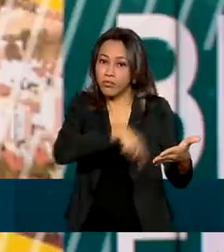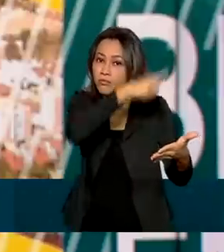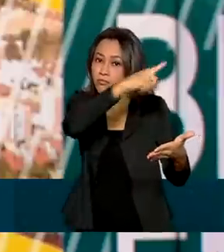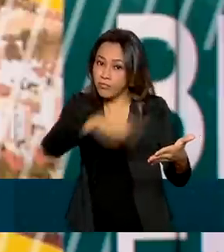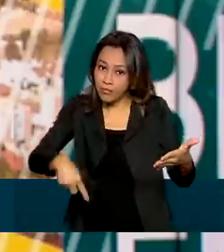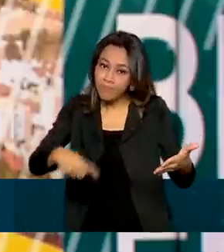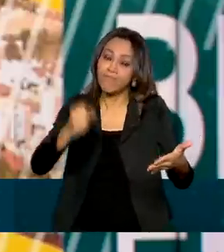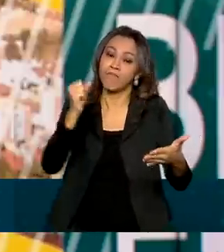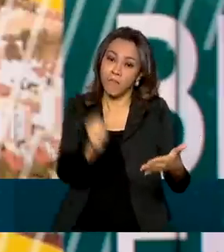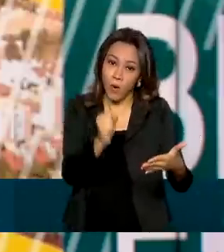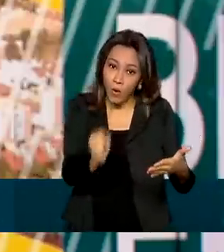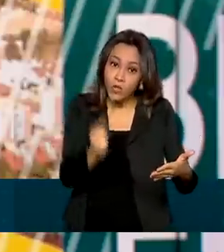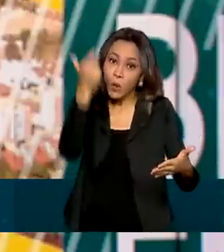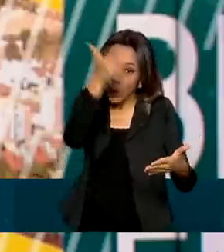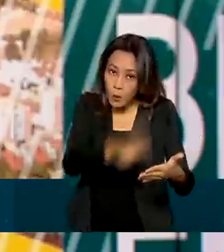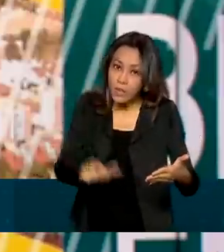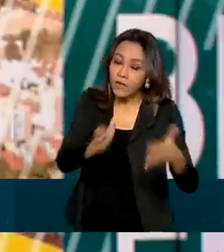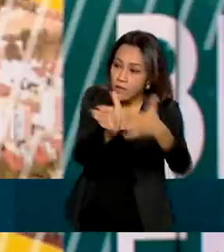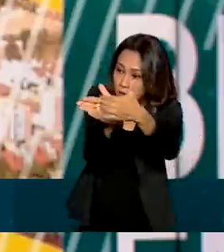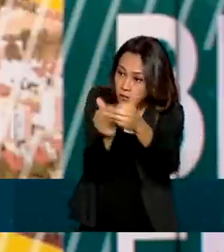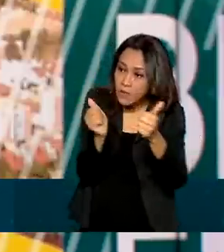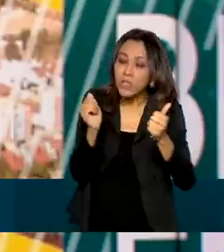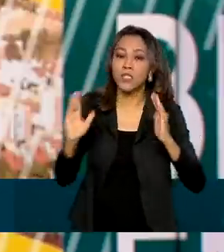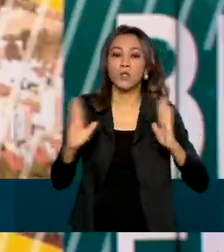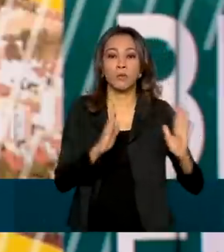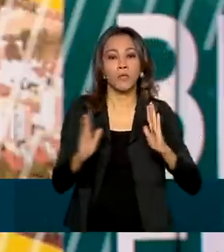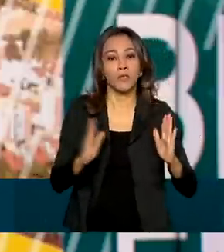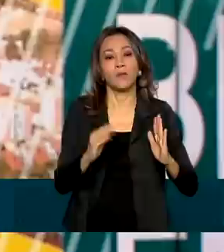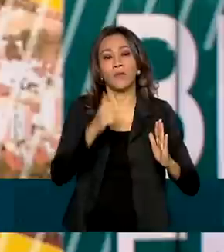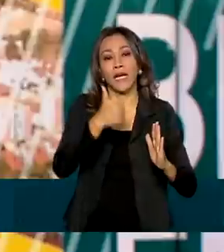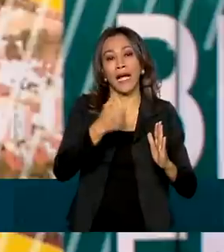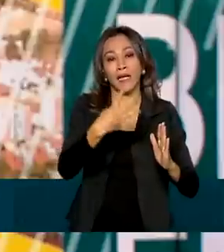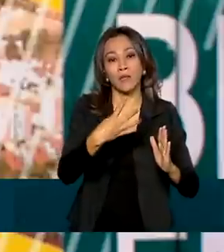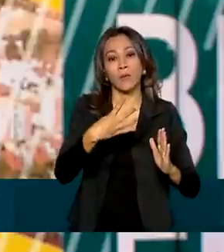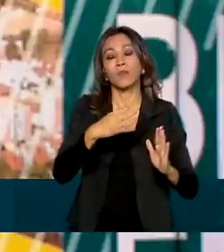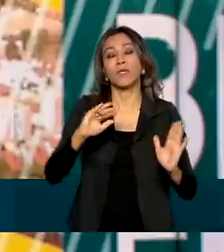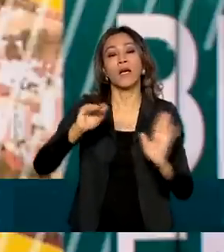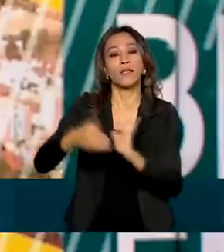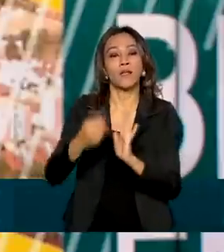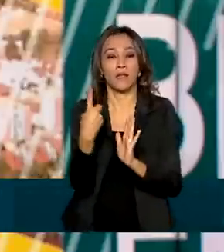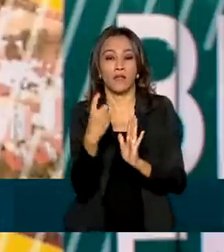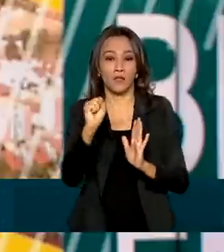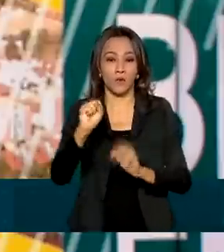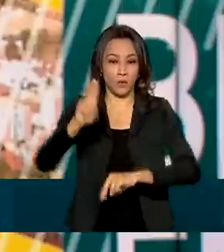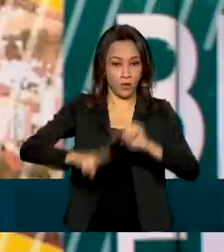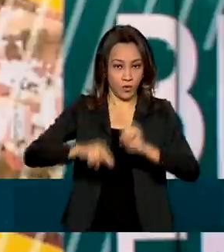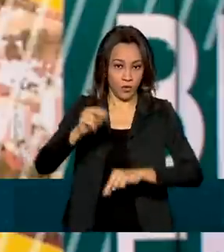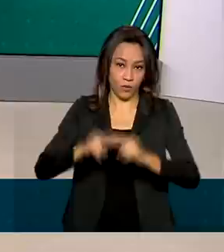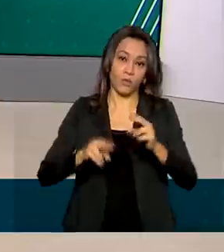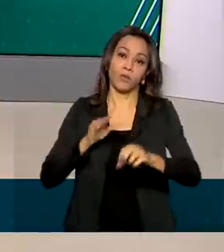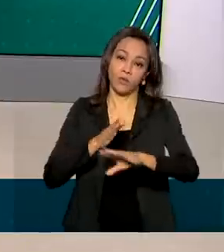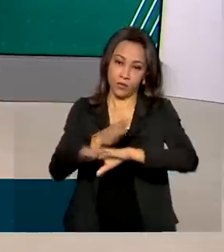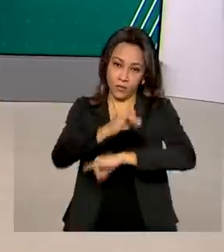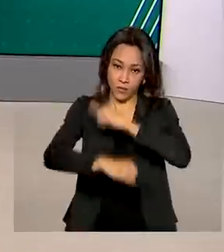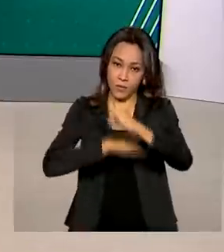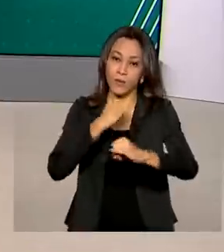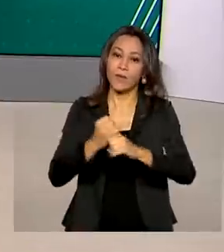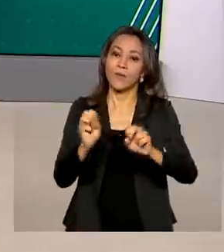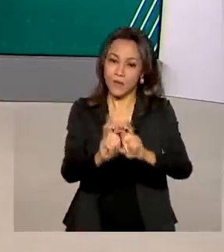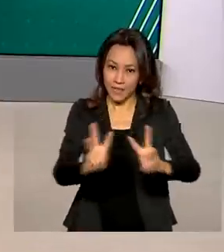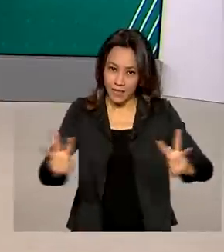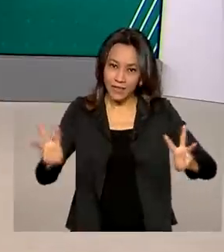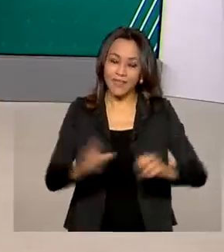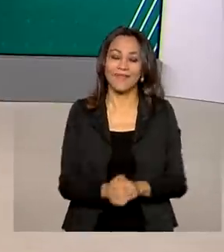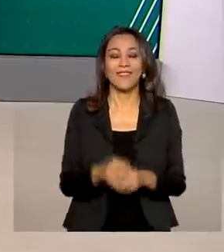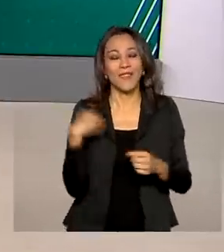negadas, poderão entrar com recurso no período de 14 a 18 de junho, também pelo site do participante. O Brasil em Dia